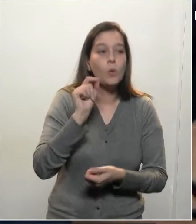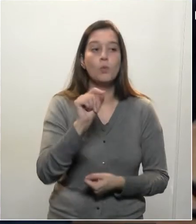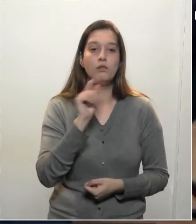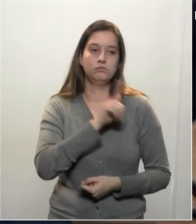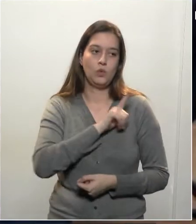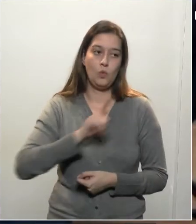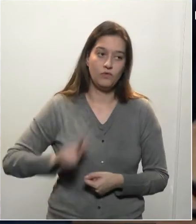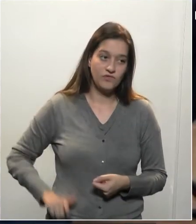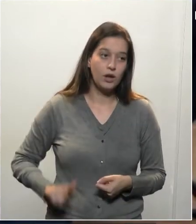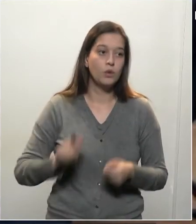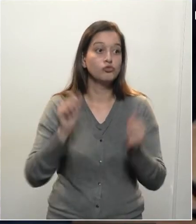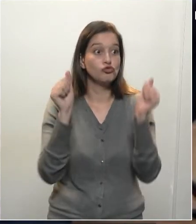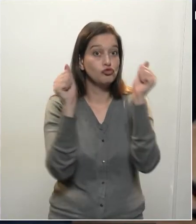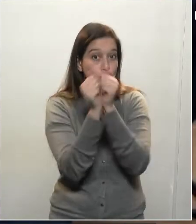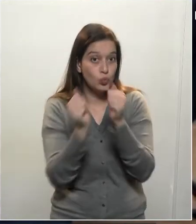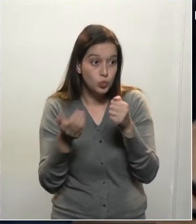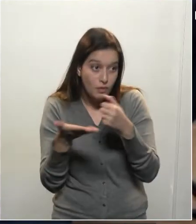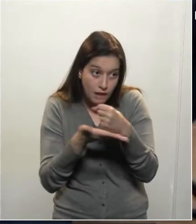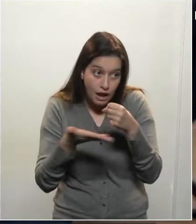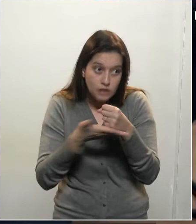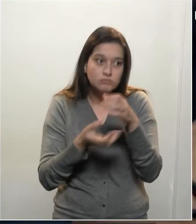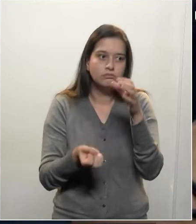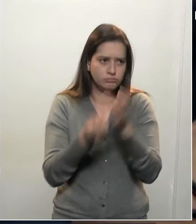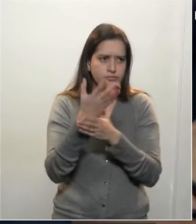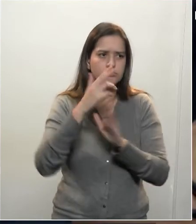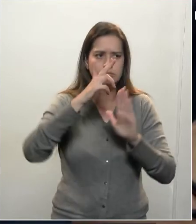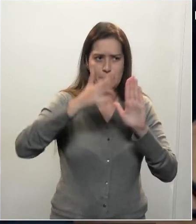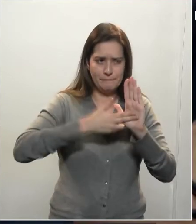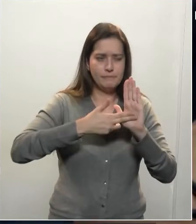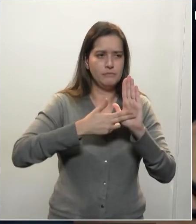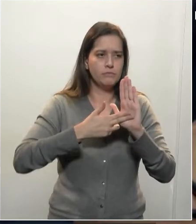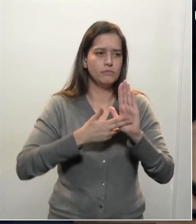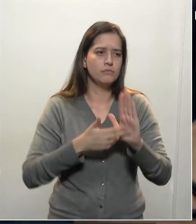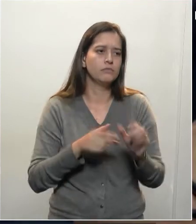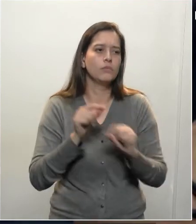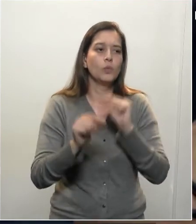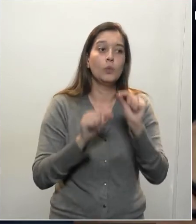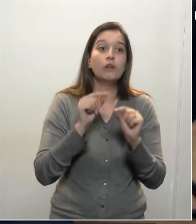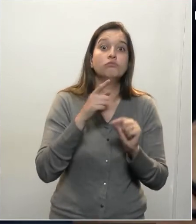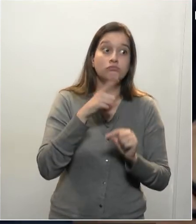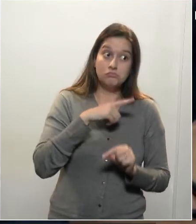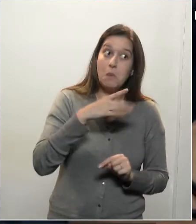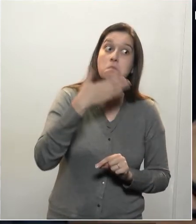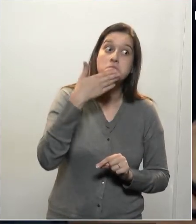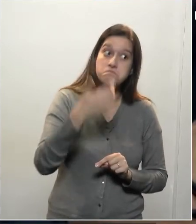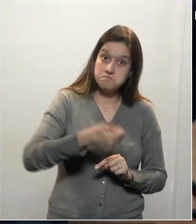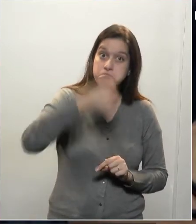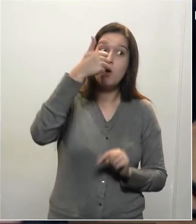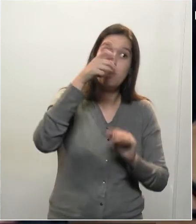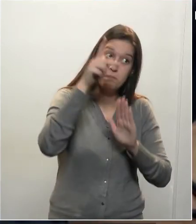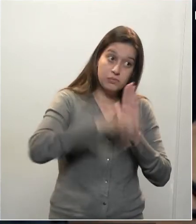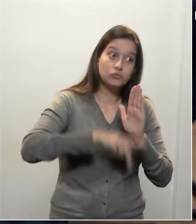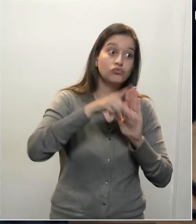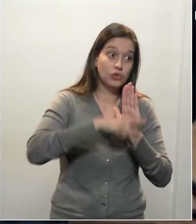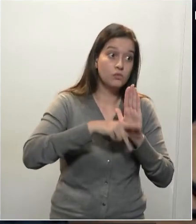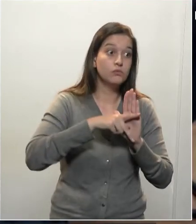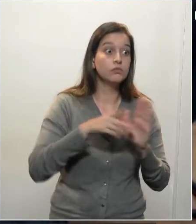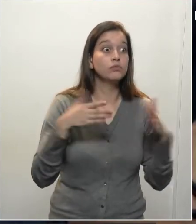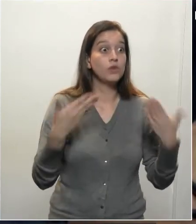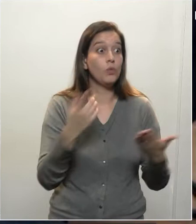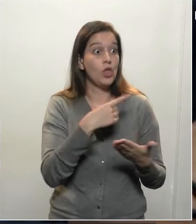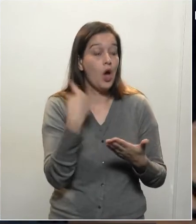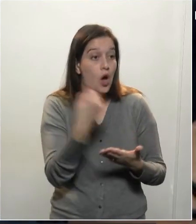disse o votado do Dr. Fabrício, aos demais deputados que nos ajudaram a construir as emendas que melhoraram o projeto dos diretores. Tudo foi possível e foi feito.